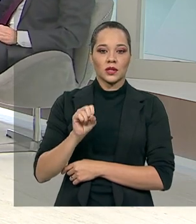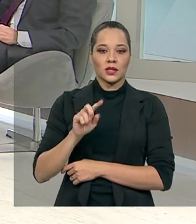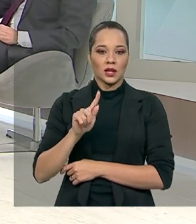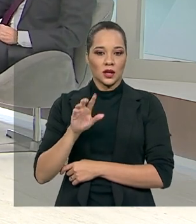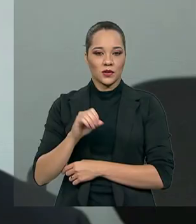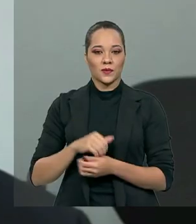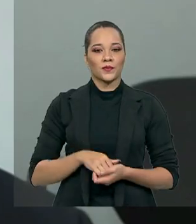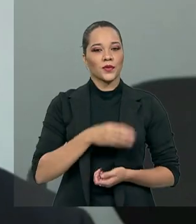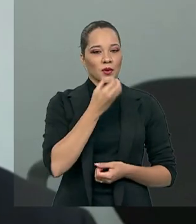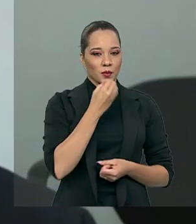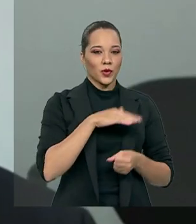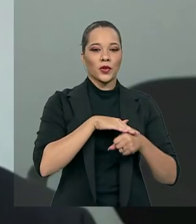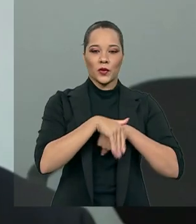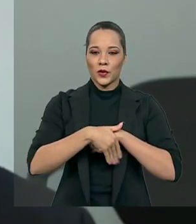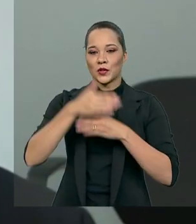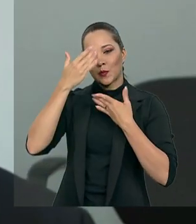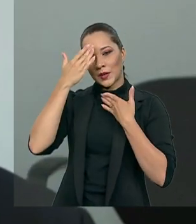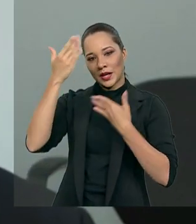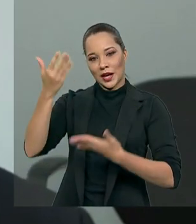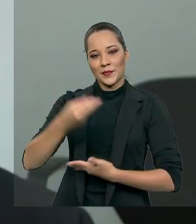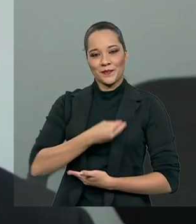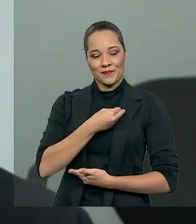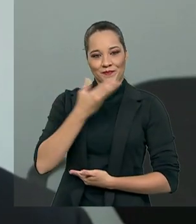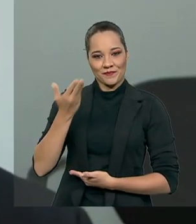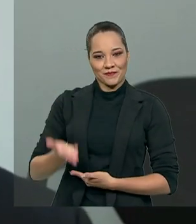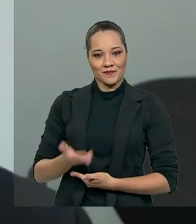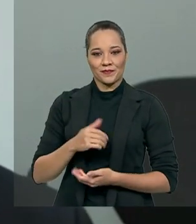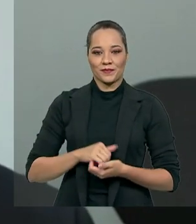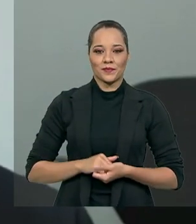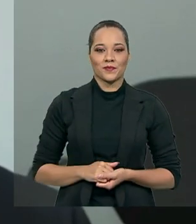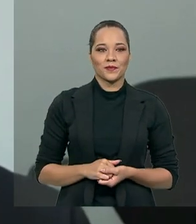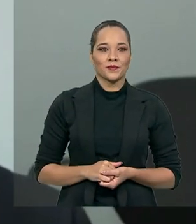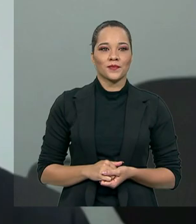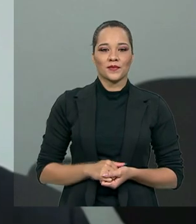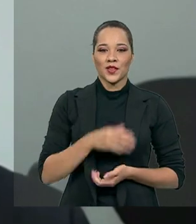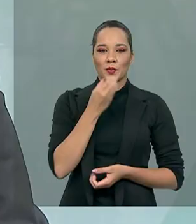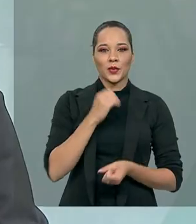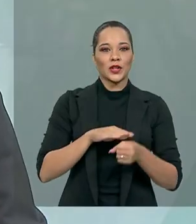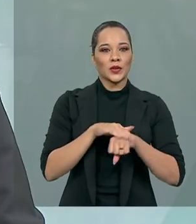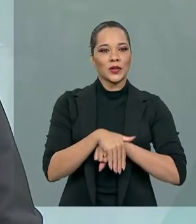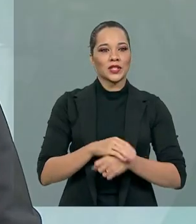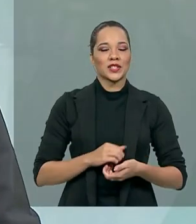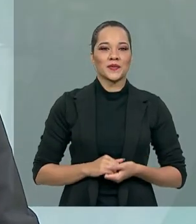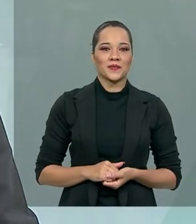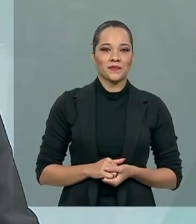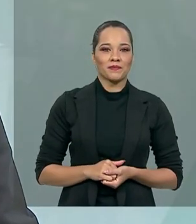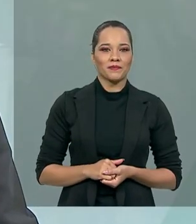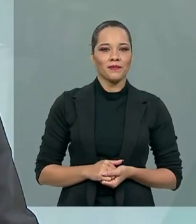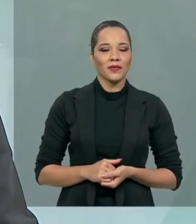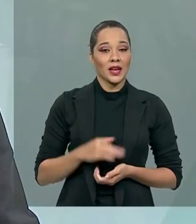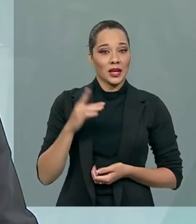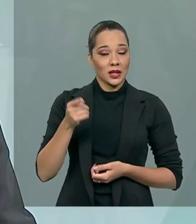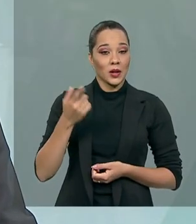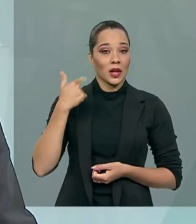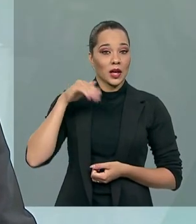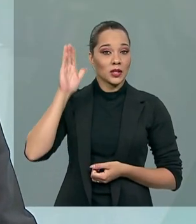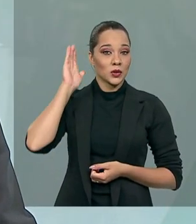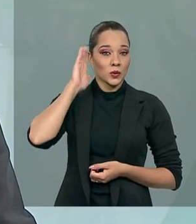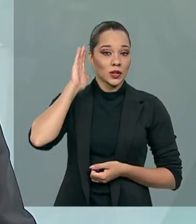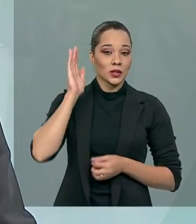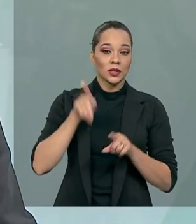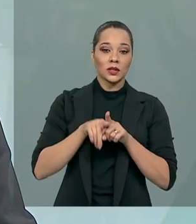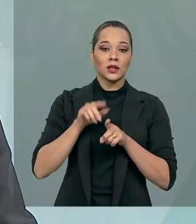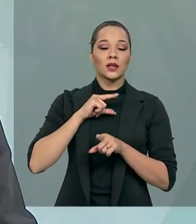Boa noite, Mário. Muito obrigado pela presença aqui no Brasil em Pauta. Boa noite. E de Curitiba, nós recebemos